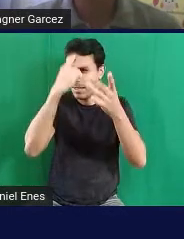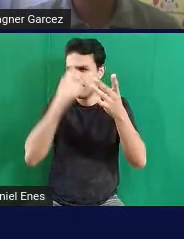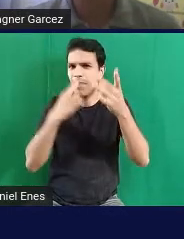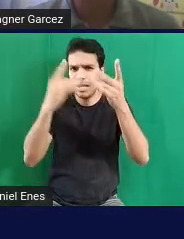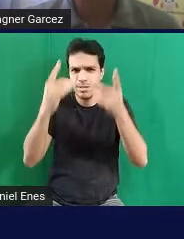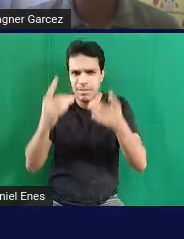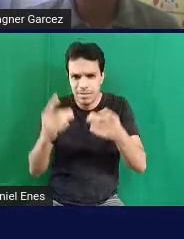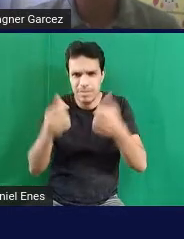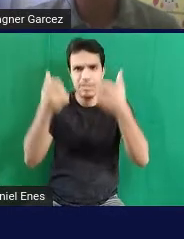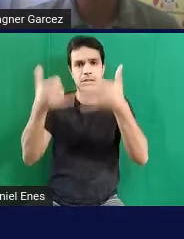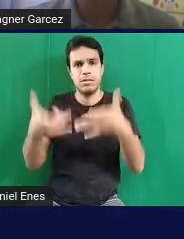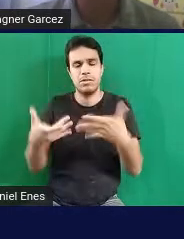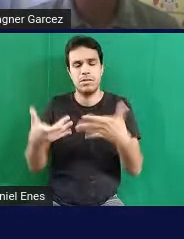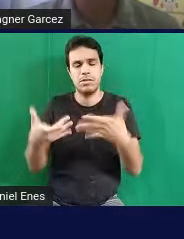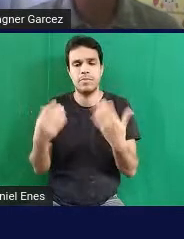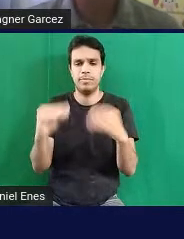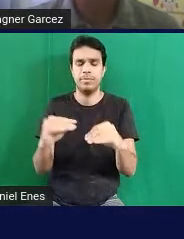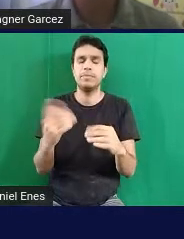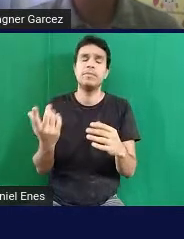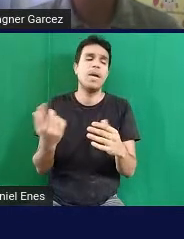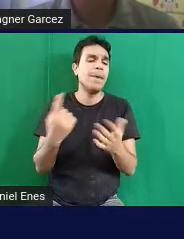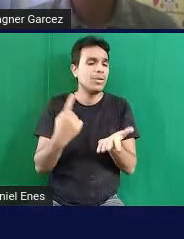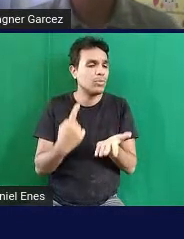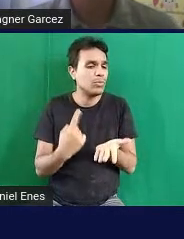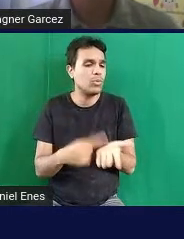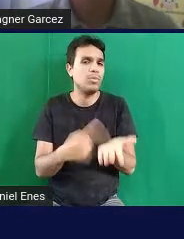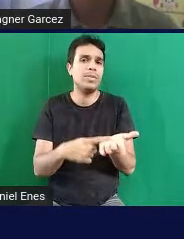tudo é combinado também com o editor da revista.